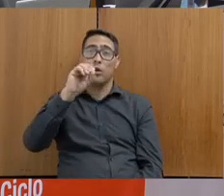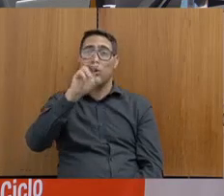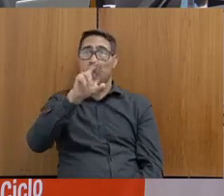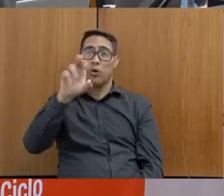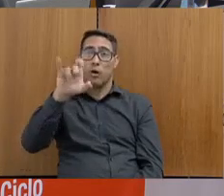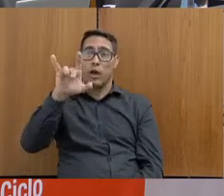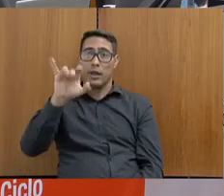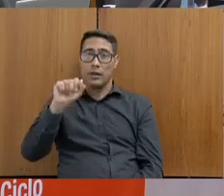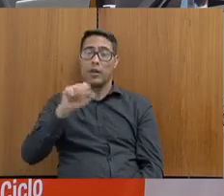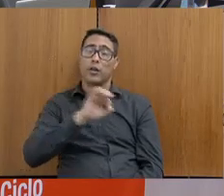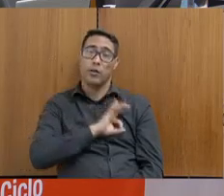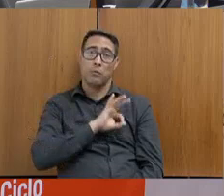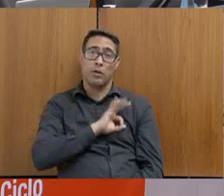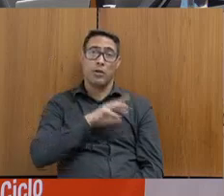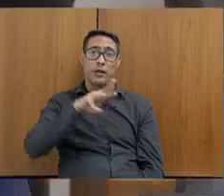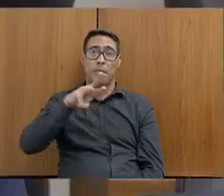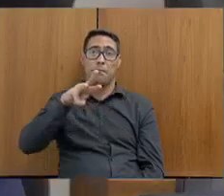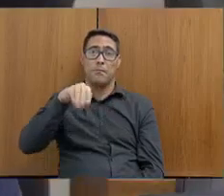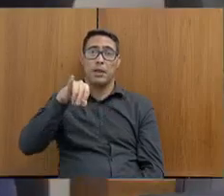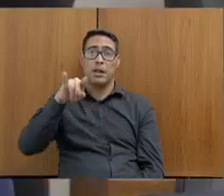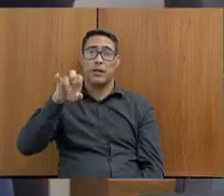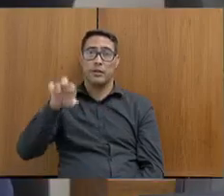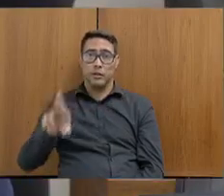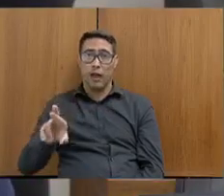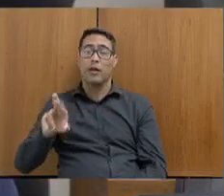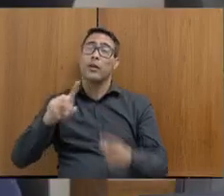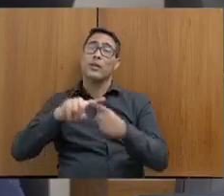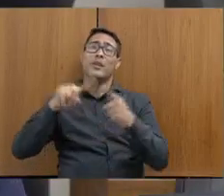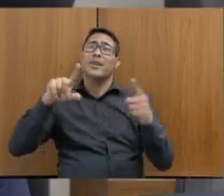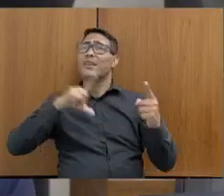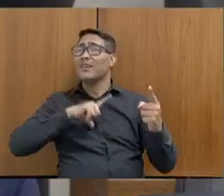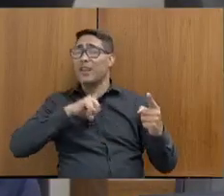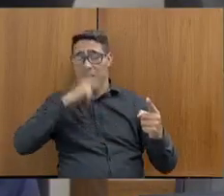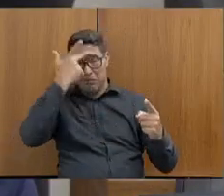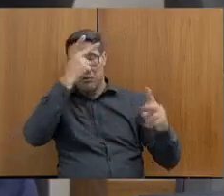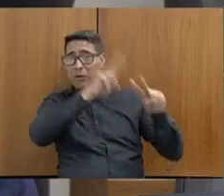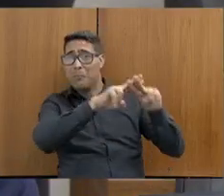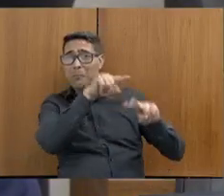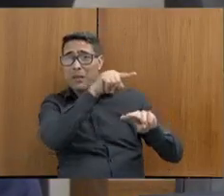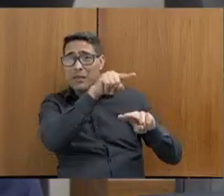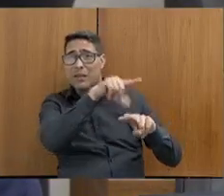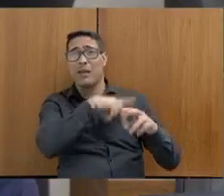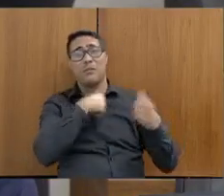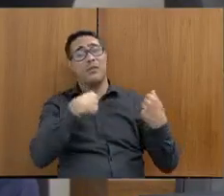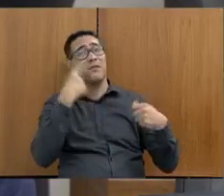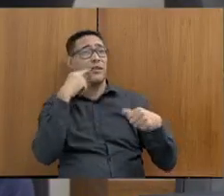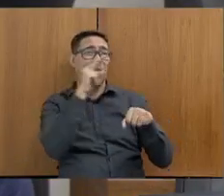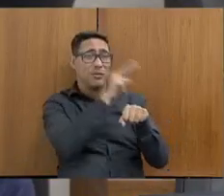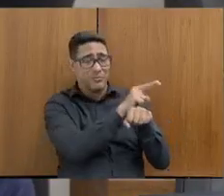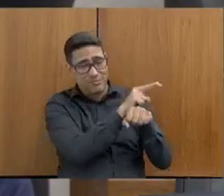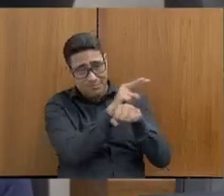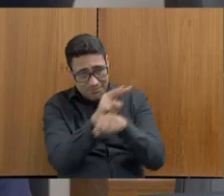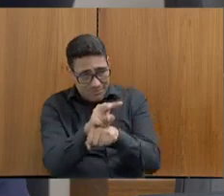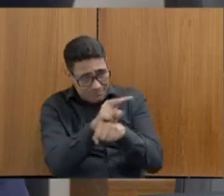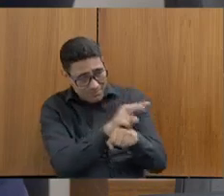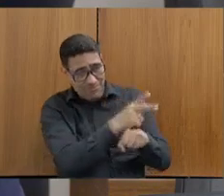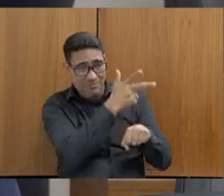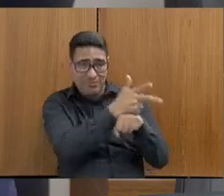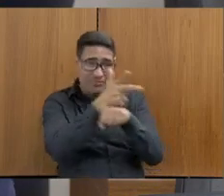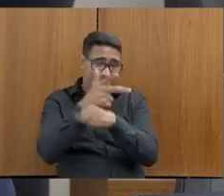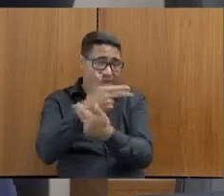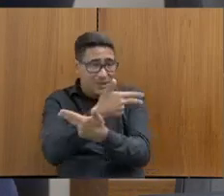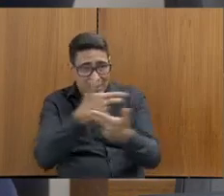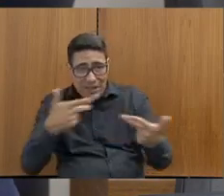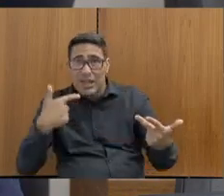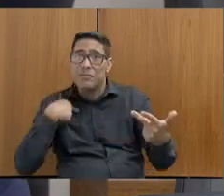lá, e, quando tem um preso, eles têm que ficar fazendo toda aquela atividade da videoconferência com a central de flagrante, e, quando tem um